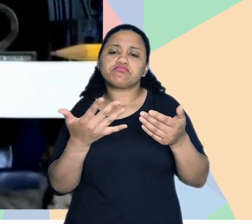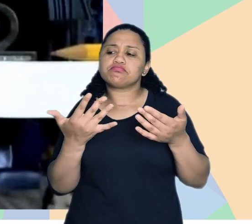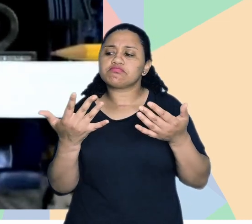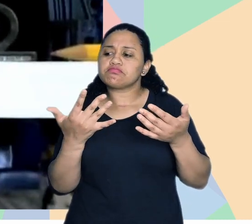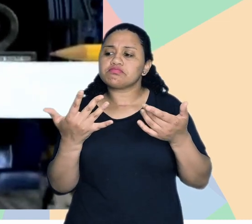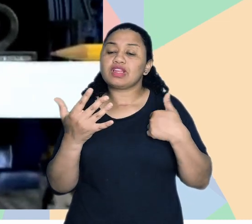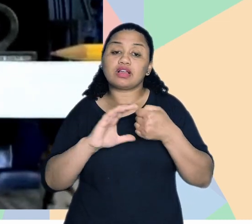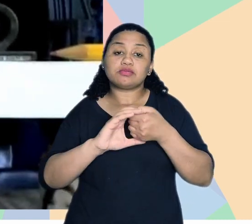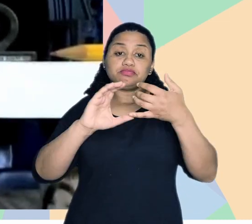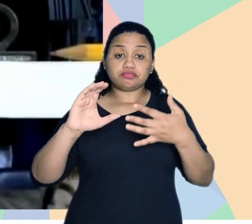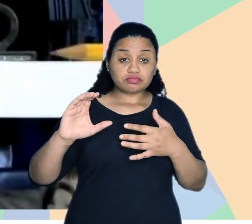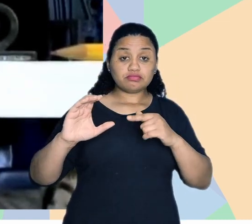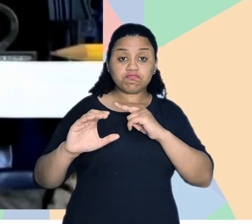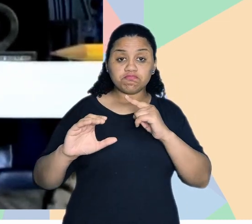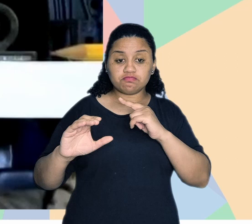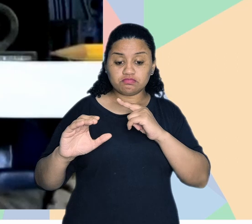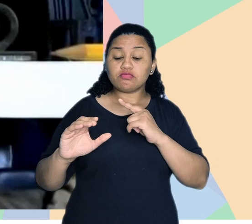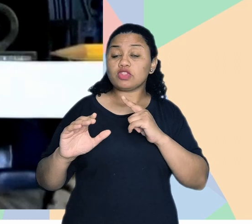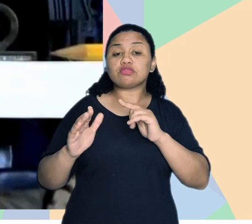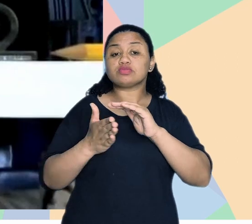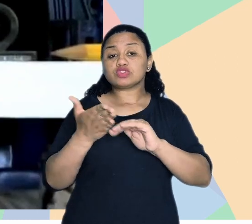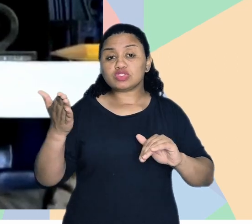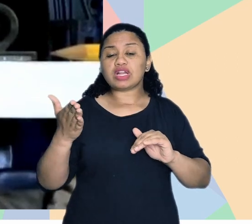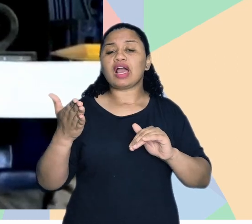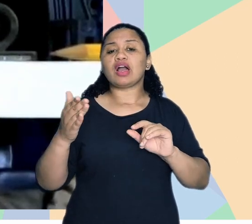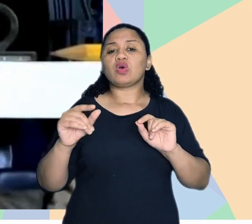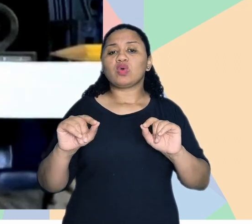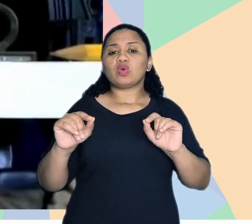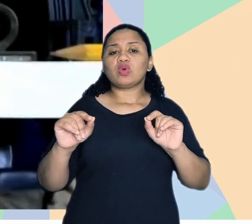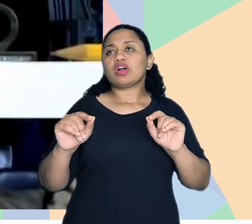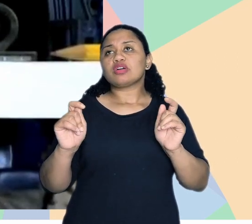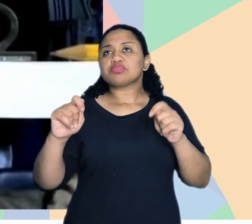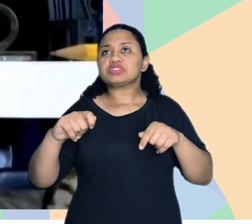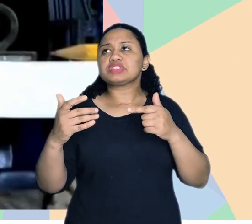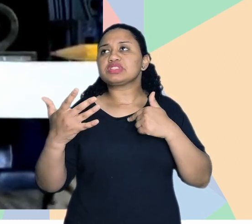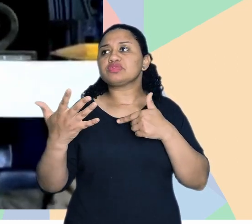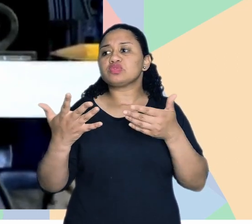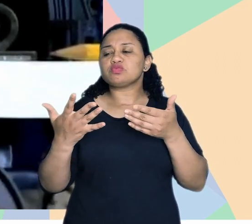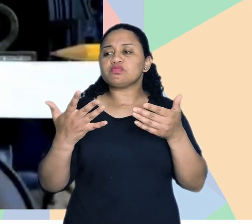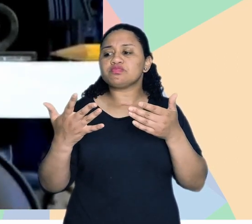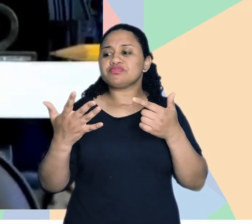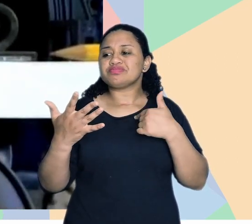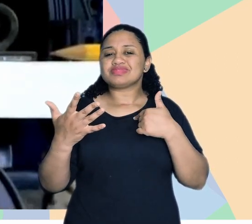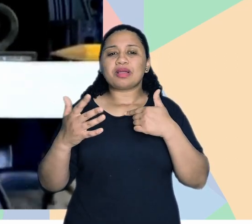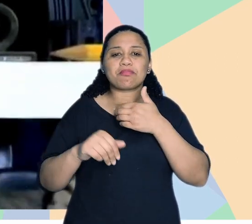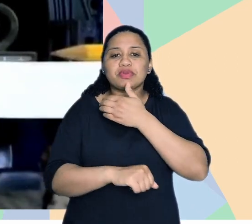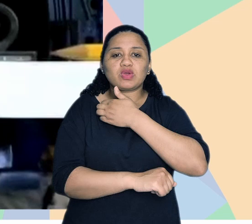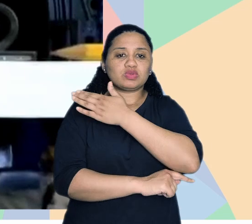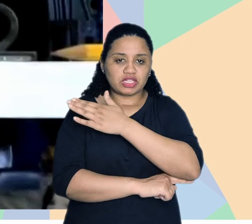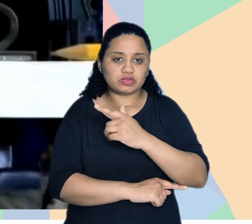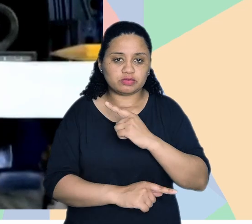qualquer característica, né? Então, eliminar uma provável rotulação ou uma provável